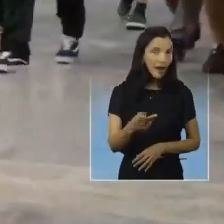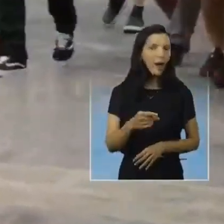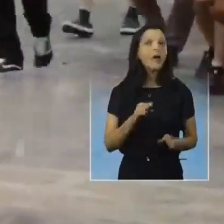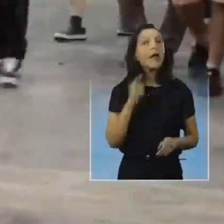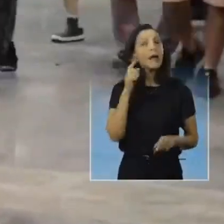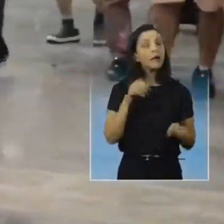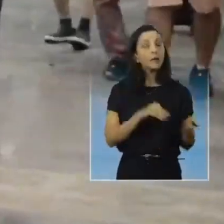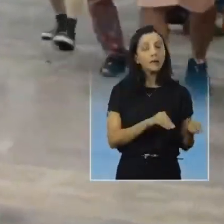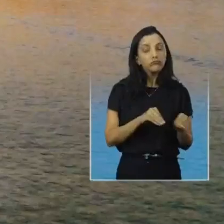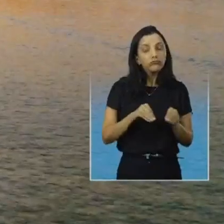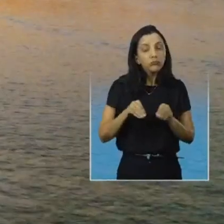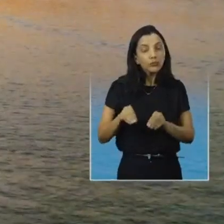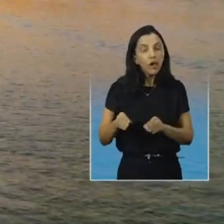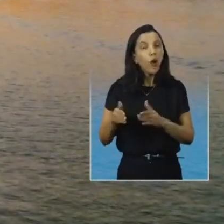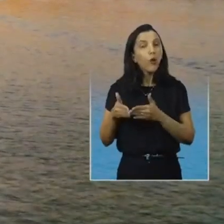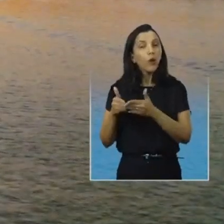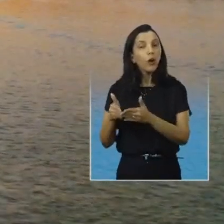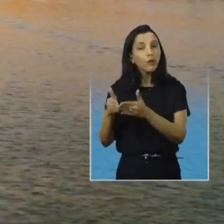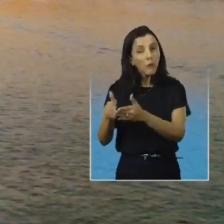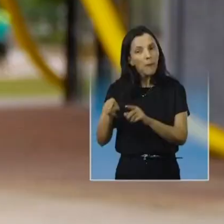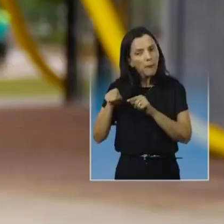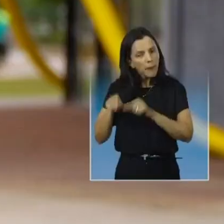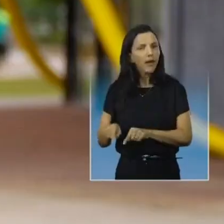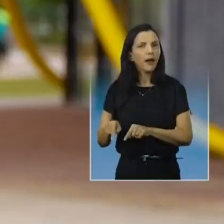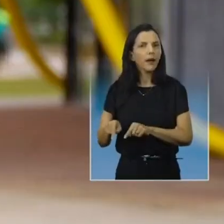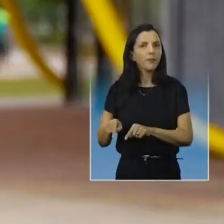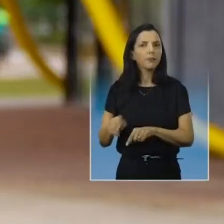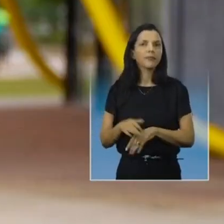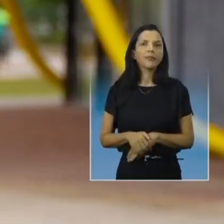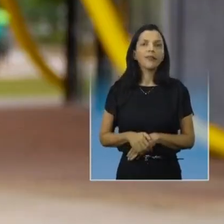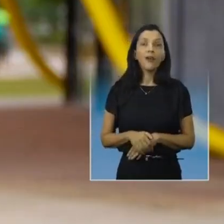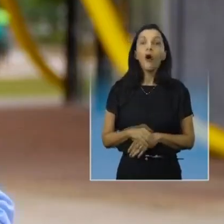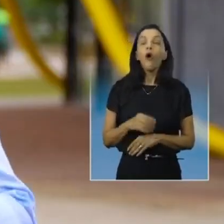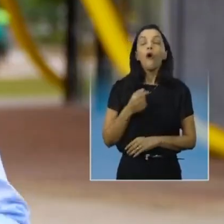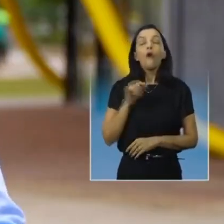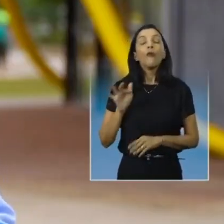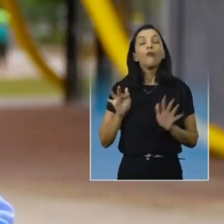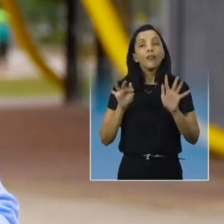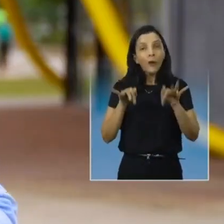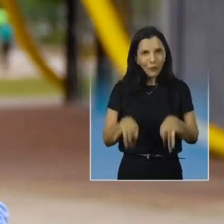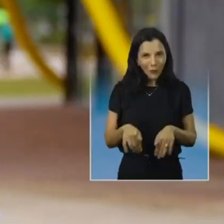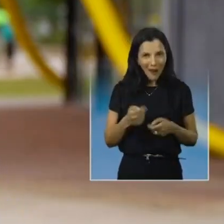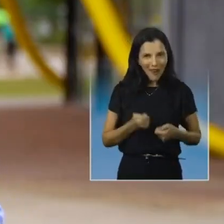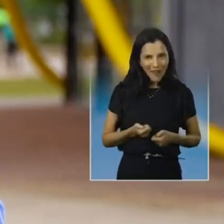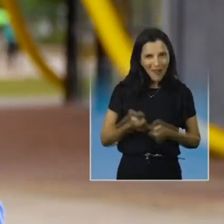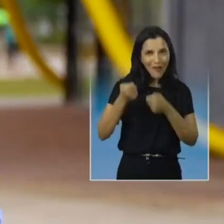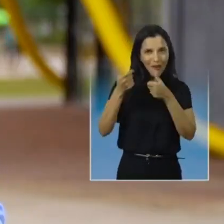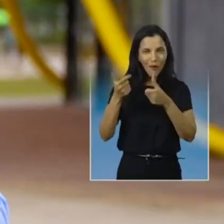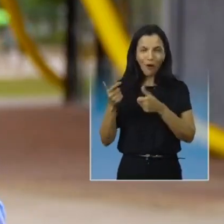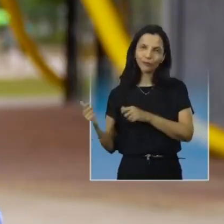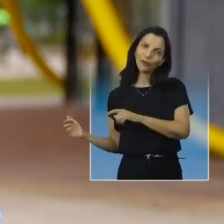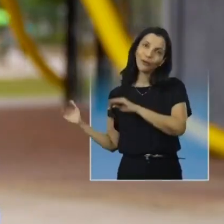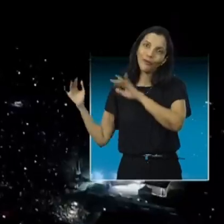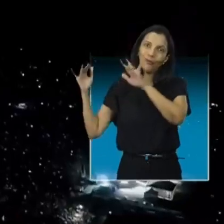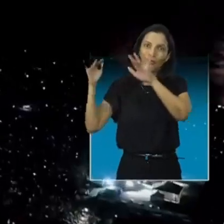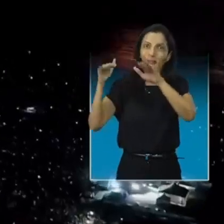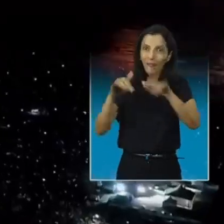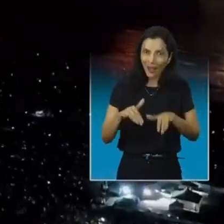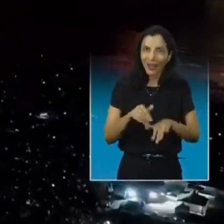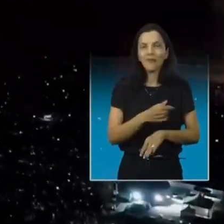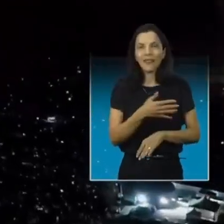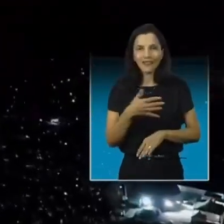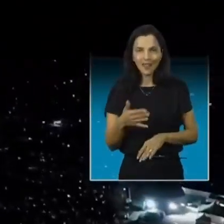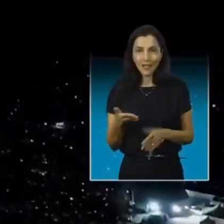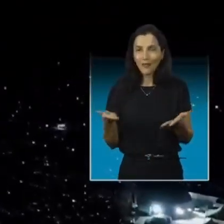transferir o terminal de cruzeiros marítimos para cá. O nosso espetáculo de fim de ano na praia, o Réveillon, atrai muita gente.